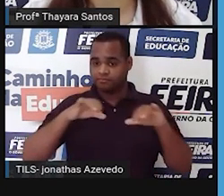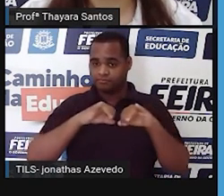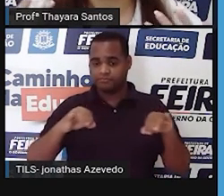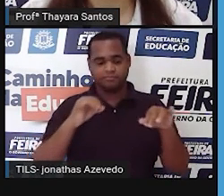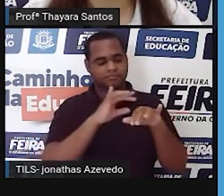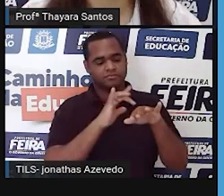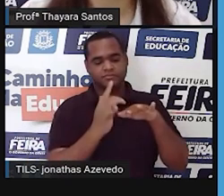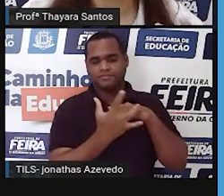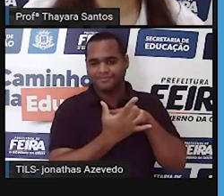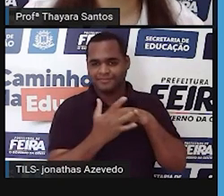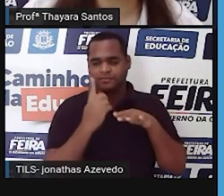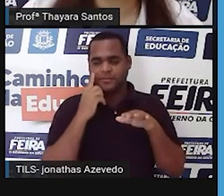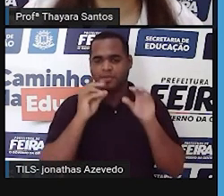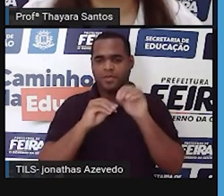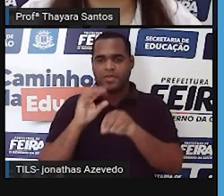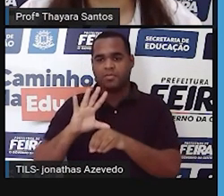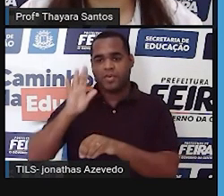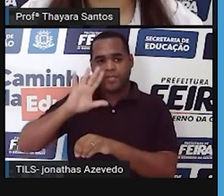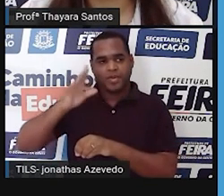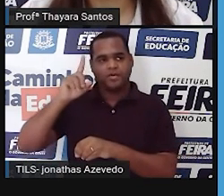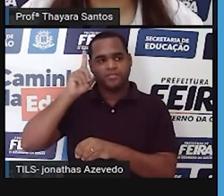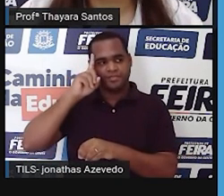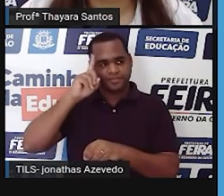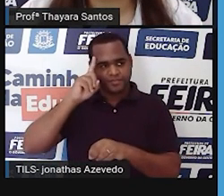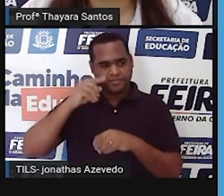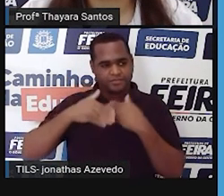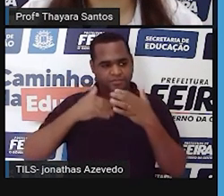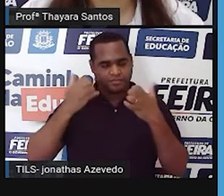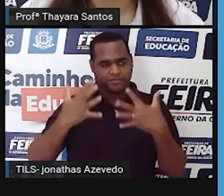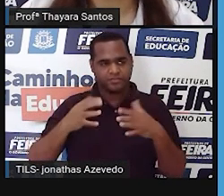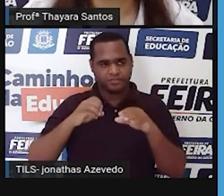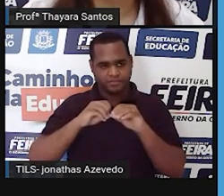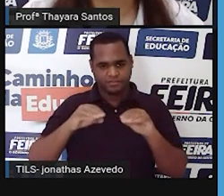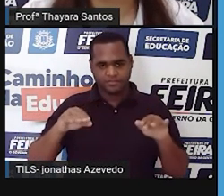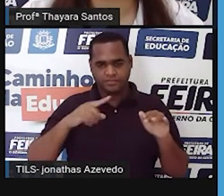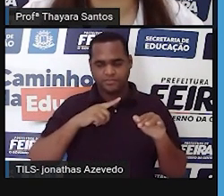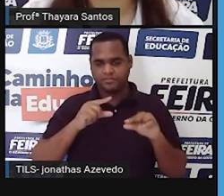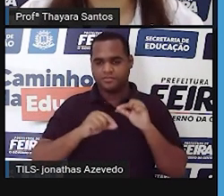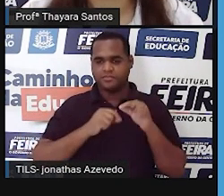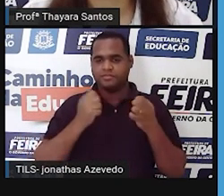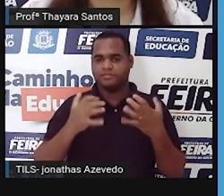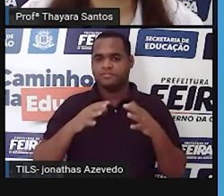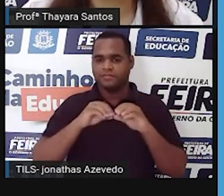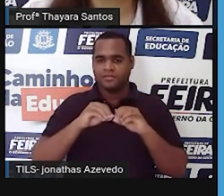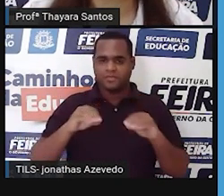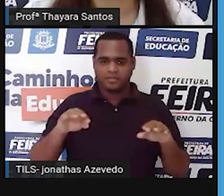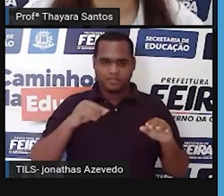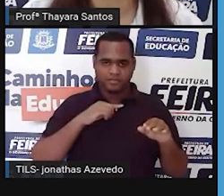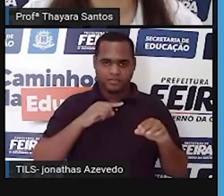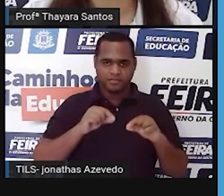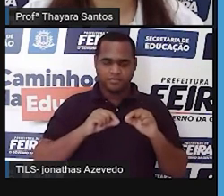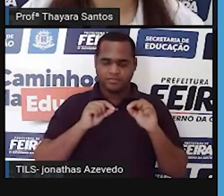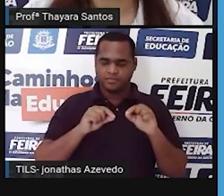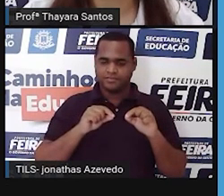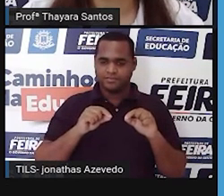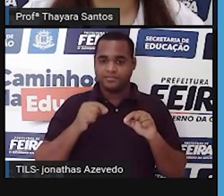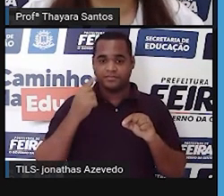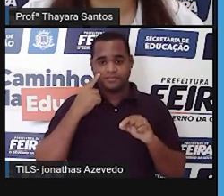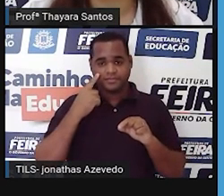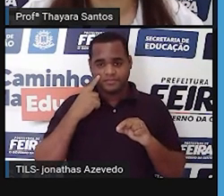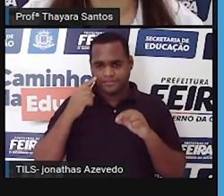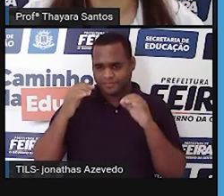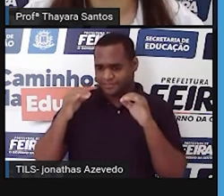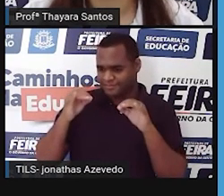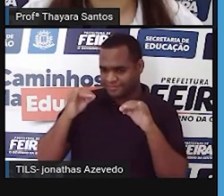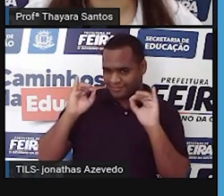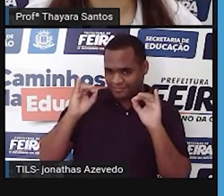sociais a situação que está acontecendo lá então quem puder acompanhar e divulgar essa ação inclusive está tendo uma vaquinha virtual para ajudar